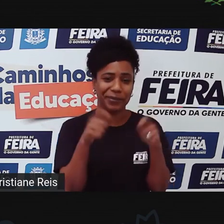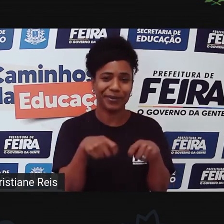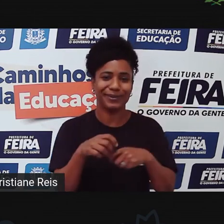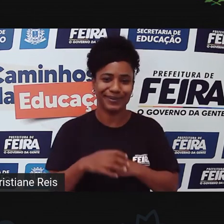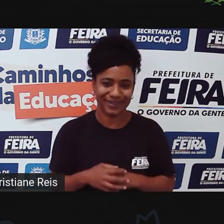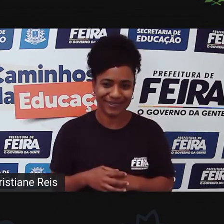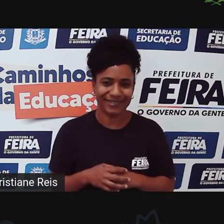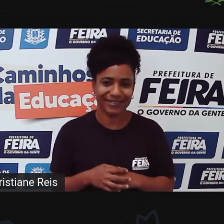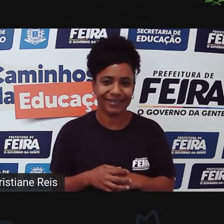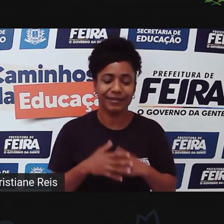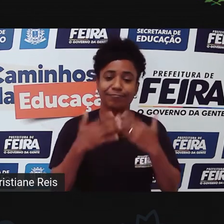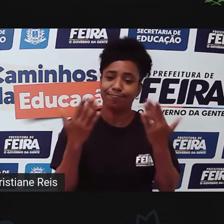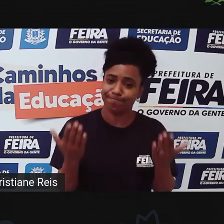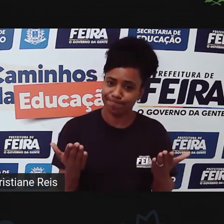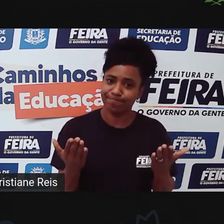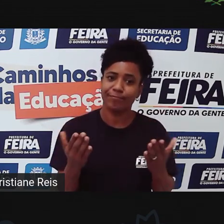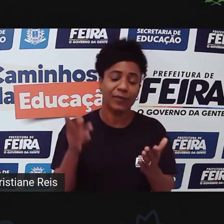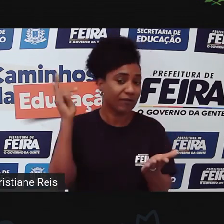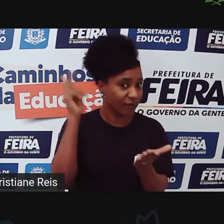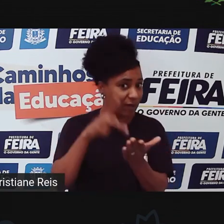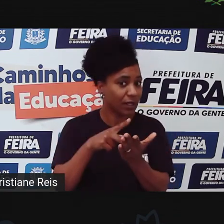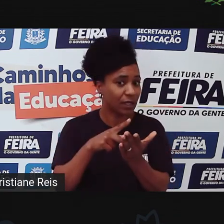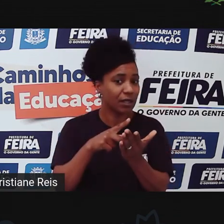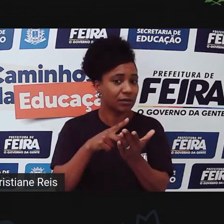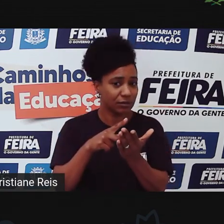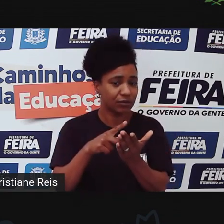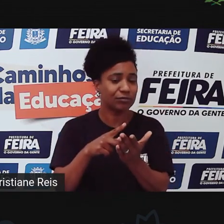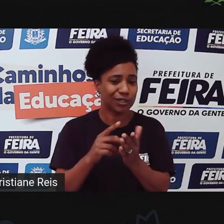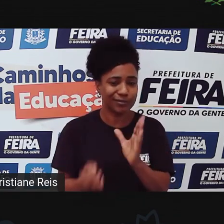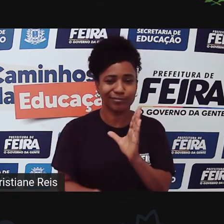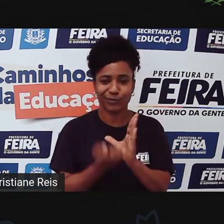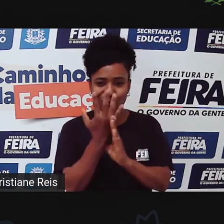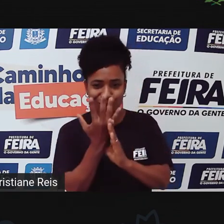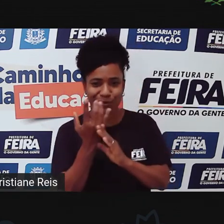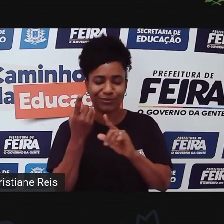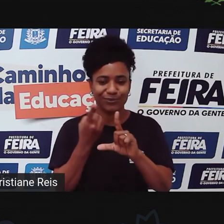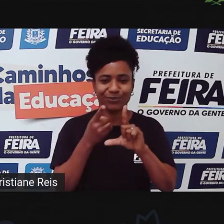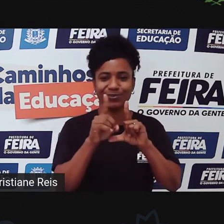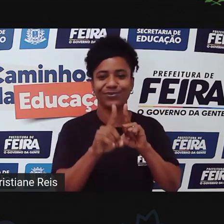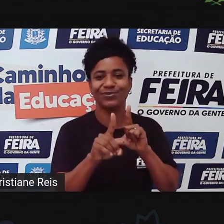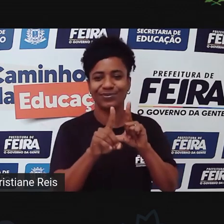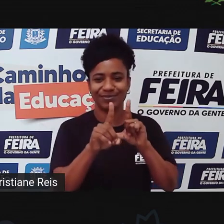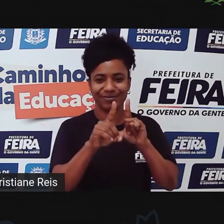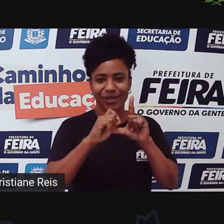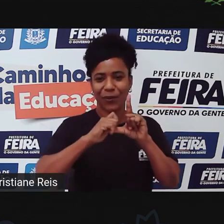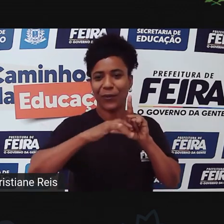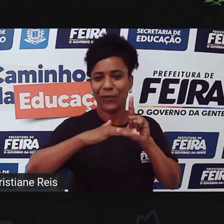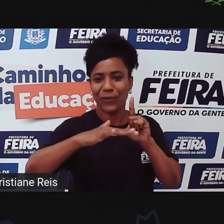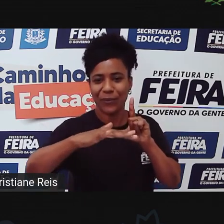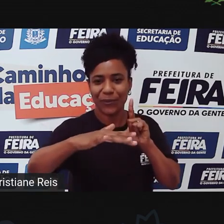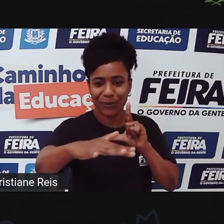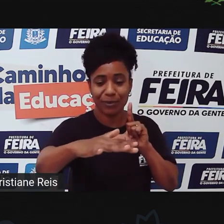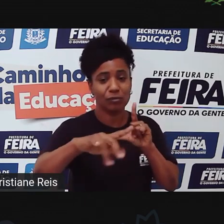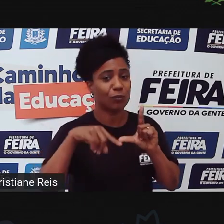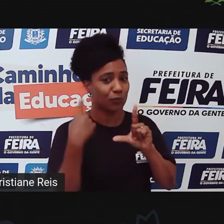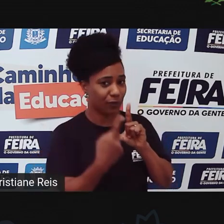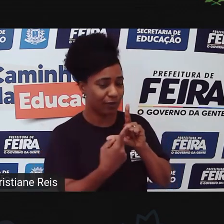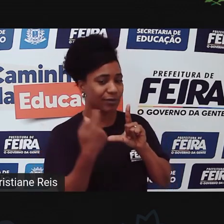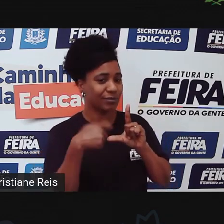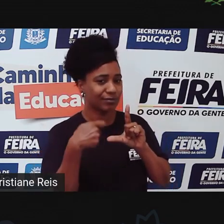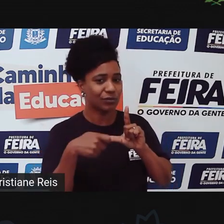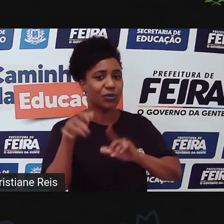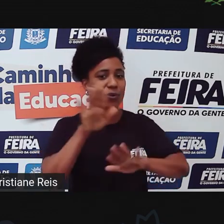uma realidade, não temos para onde fugir e vamos tentar aproveitar da melhor forma, absorver da melhor forma.